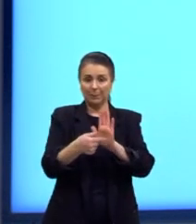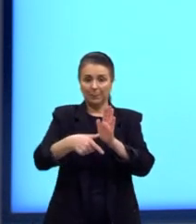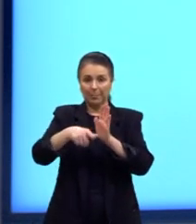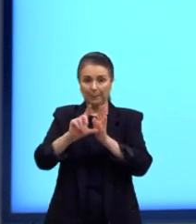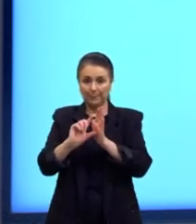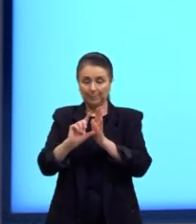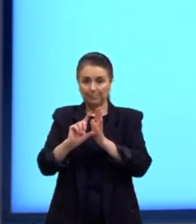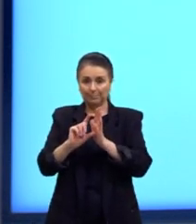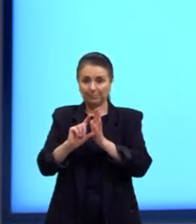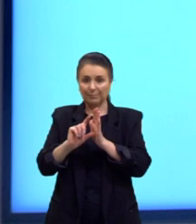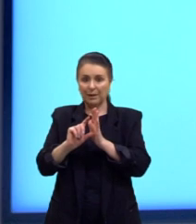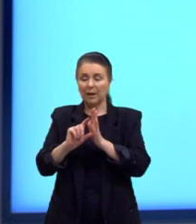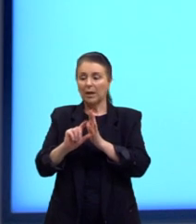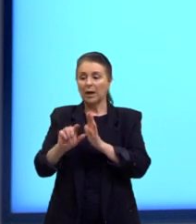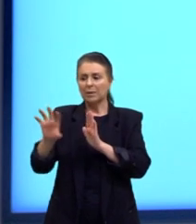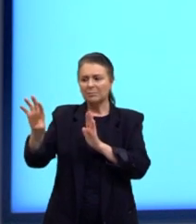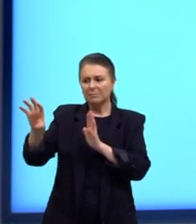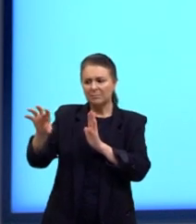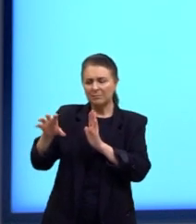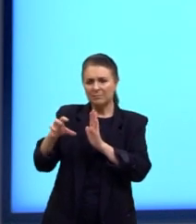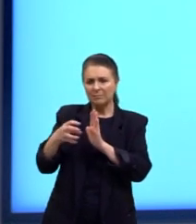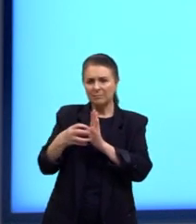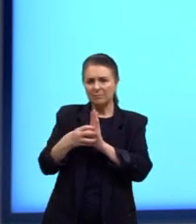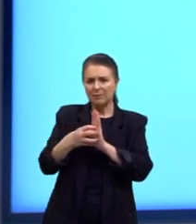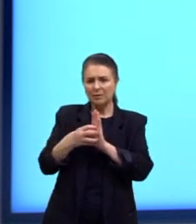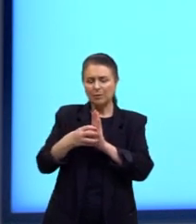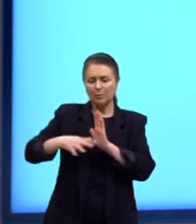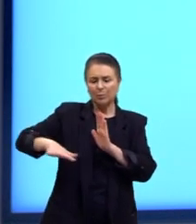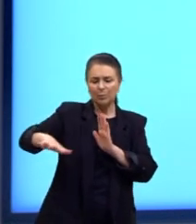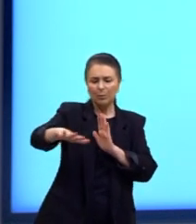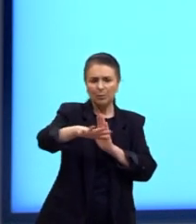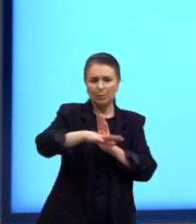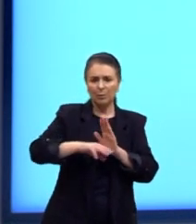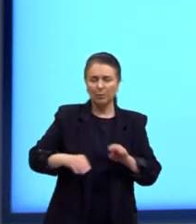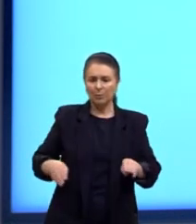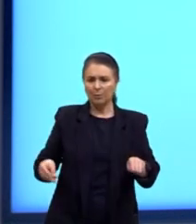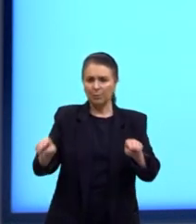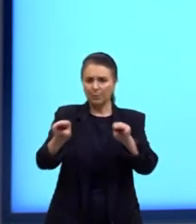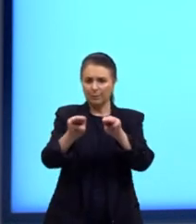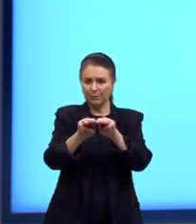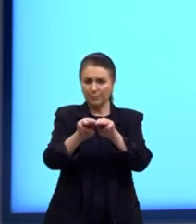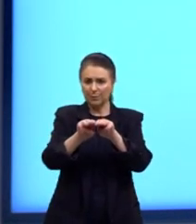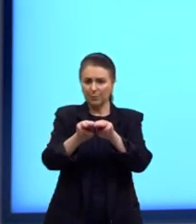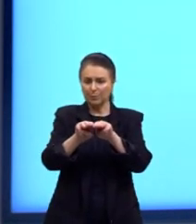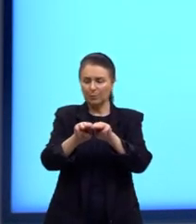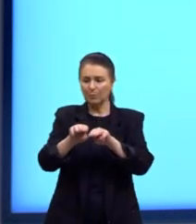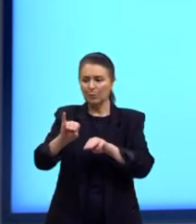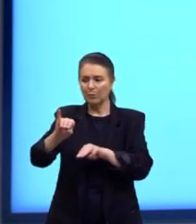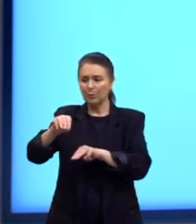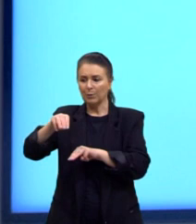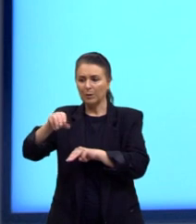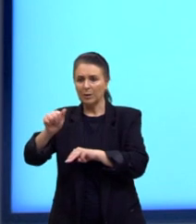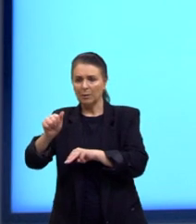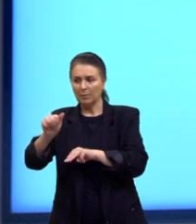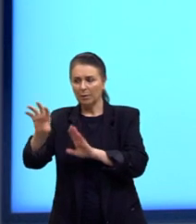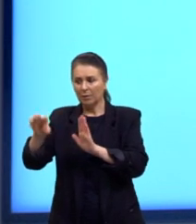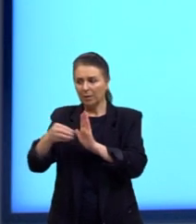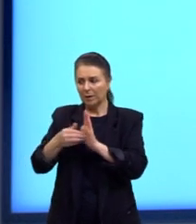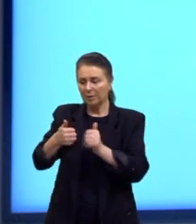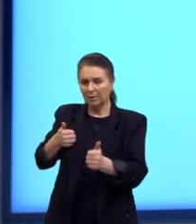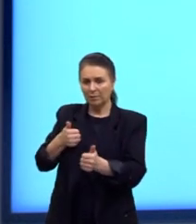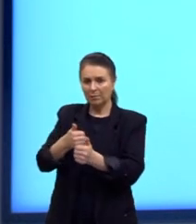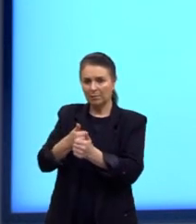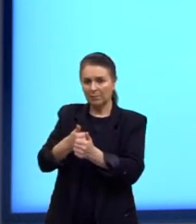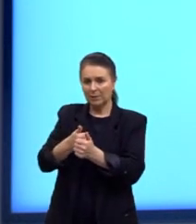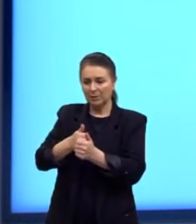ao alinhamento por um campo magnético gerado por um ímã próximo. Então, ele vai se alinhar com esse